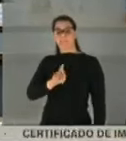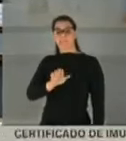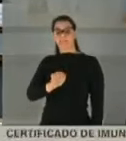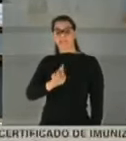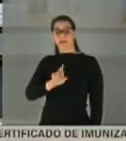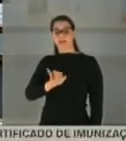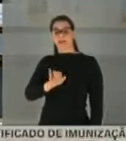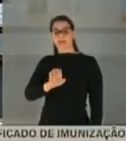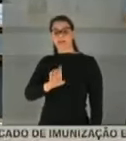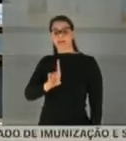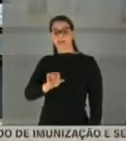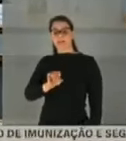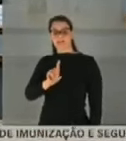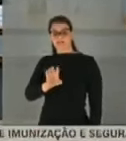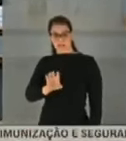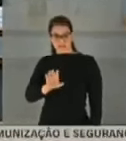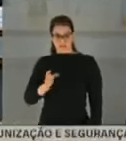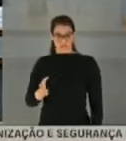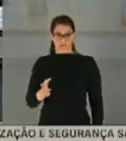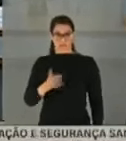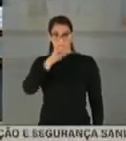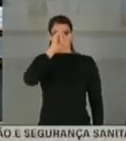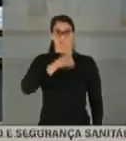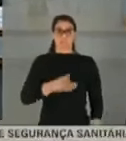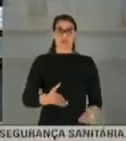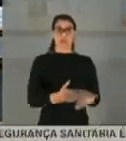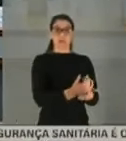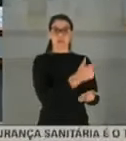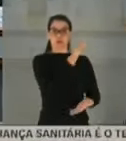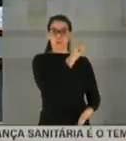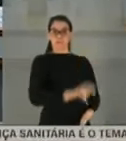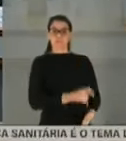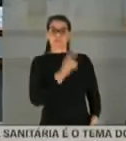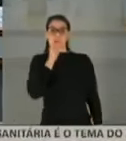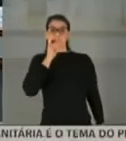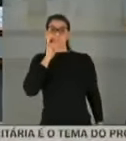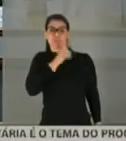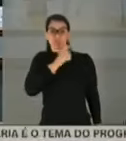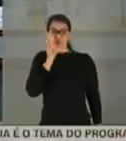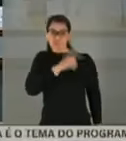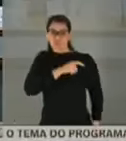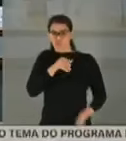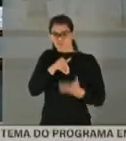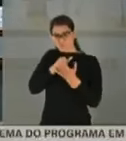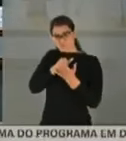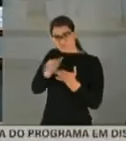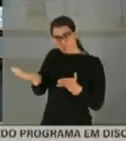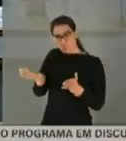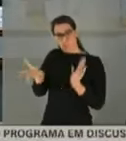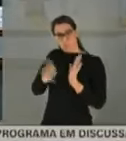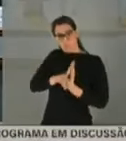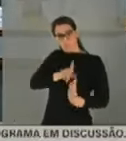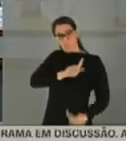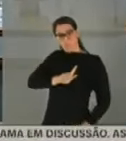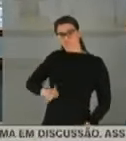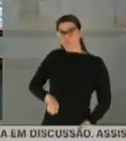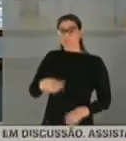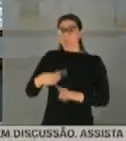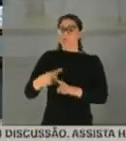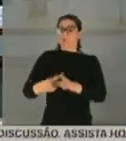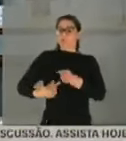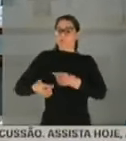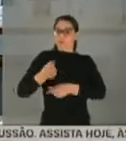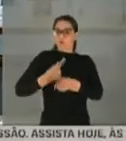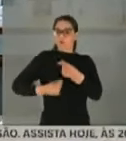Arbitrariedade em mandar recolher um mentiroso que foi exonerado pelo governo porque estava negociando